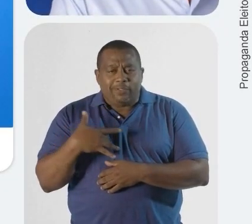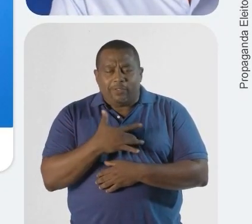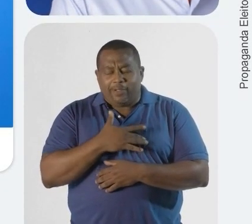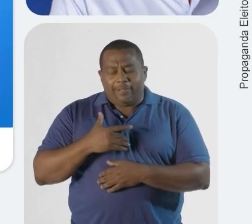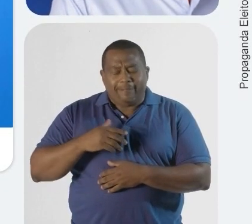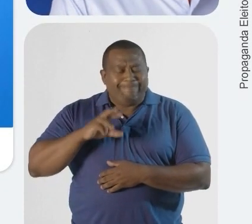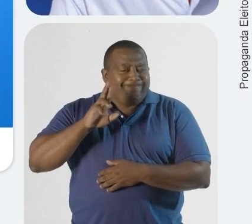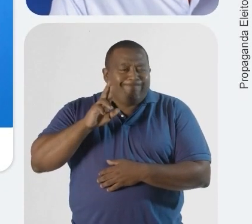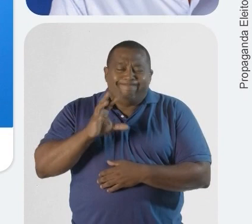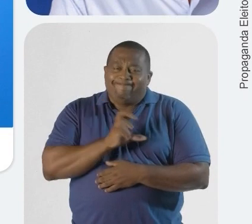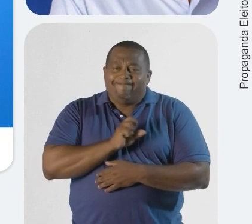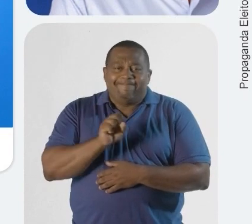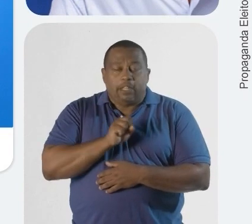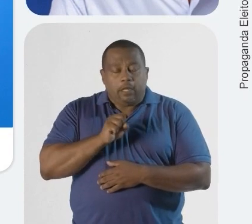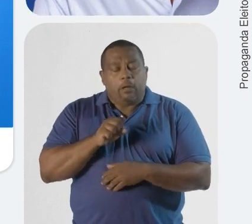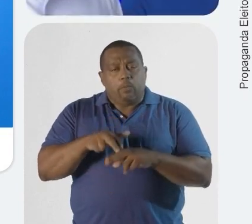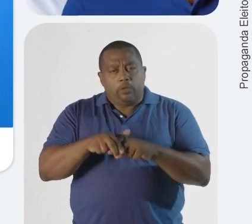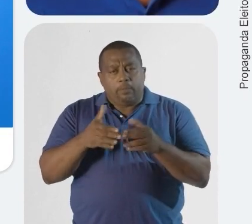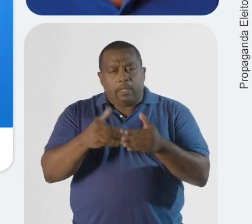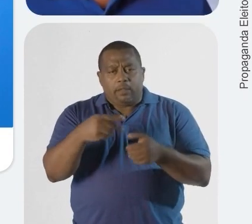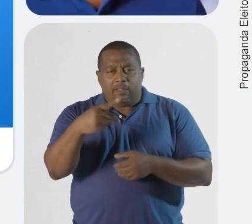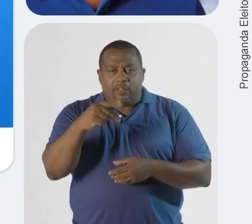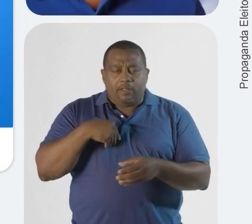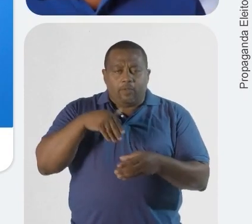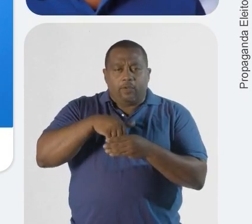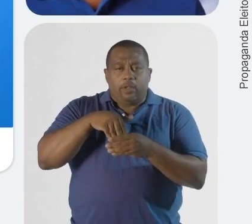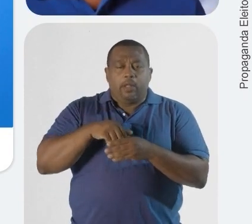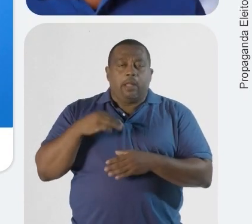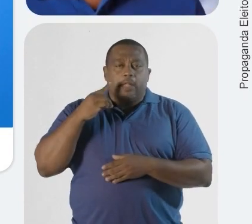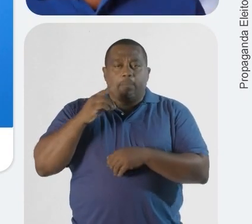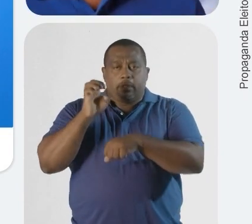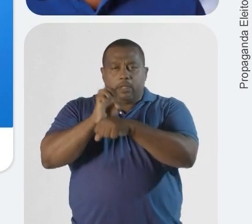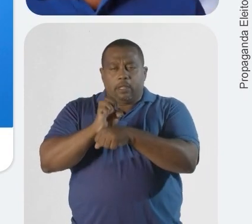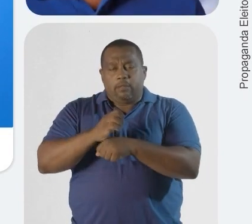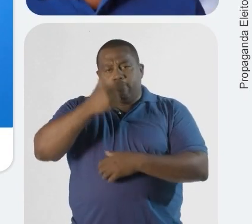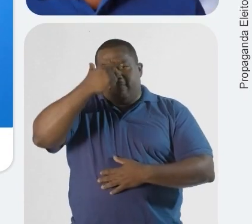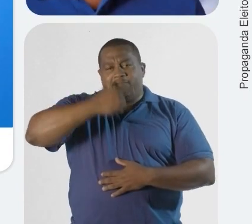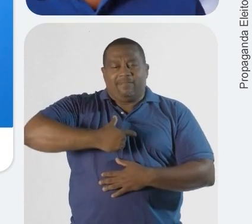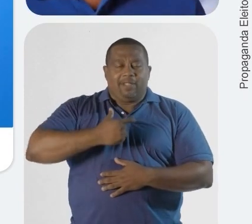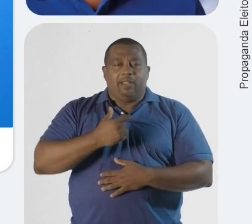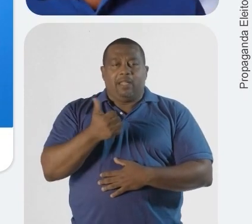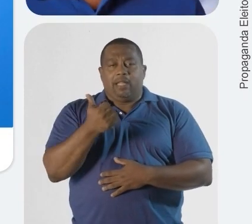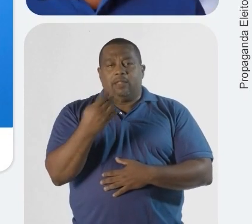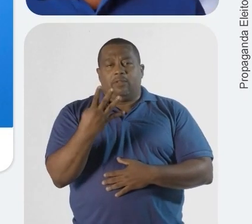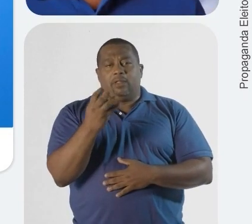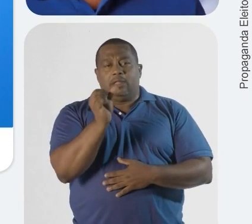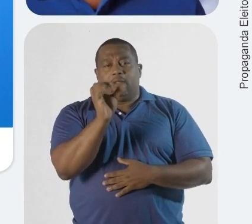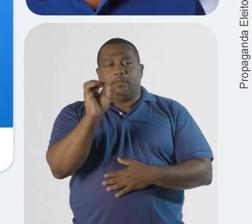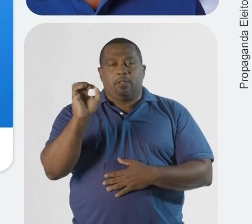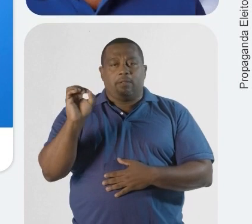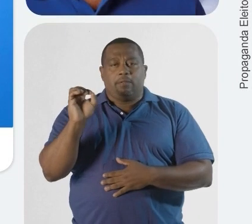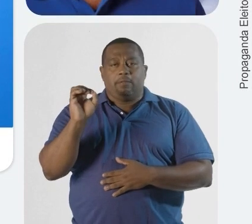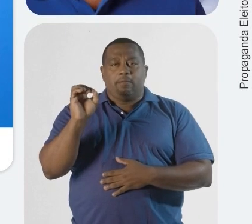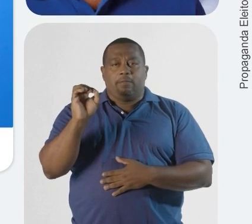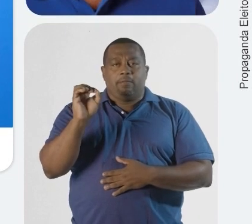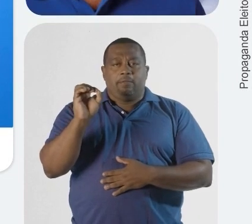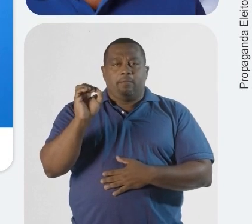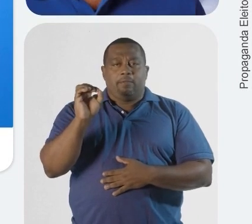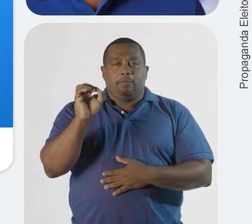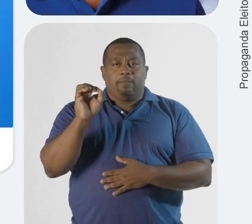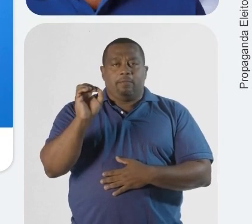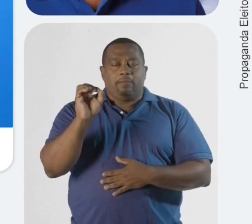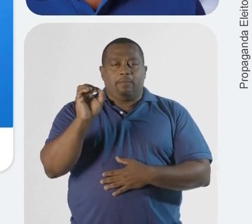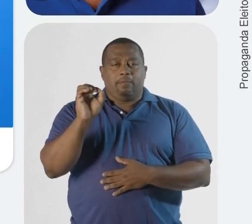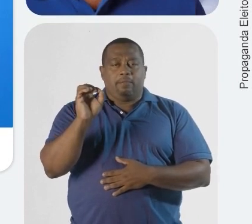vezes. Com apoio de Udécio Meireles, atuo na cidade de Cairu e Valença. Como deputado, trabalharei pelas cidades que represento.